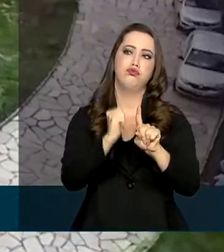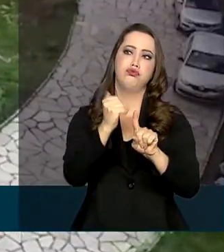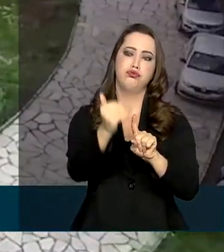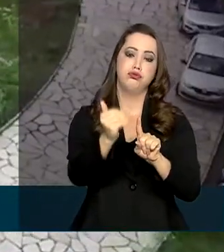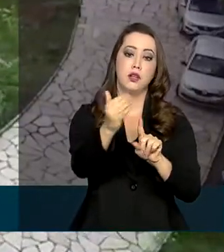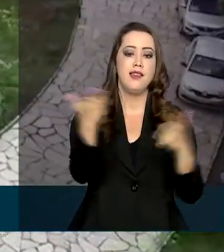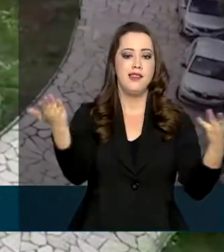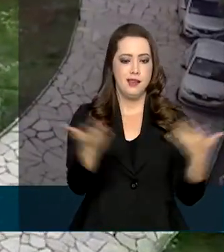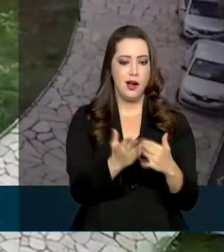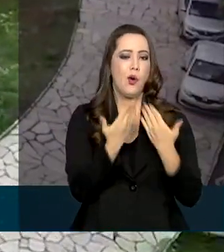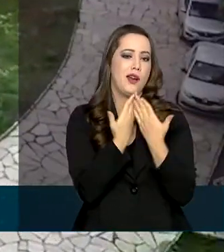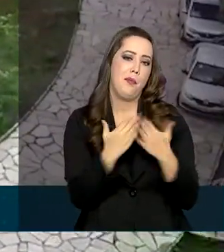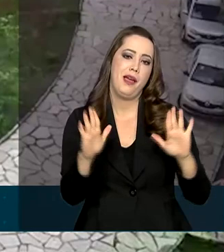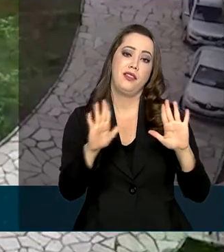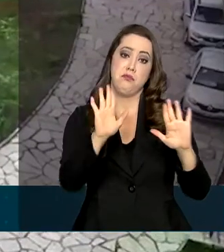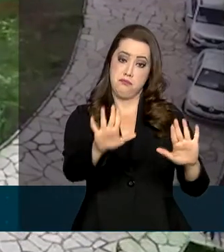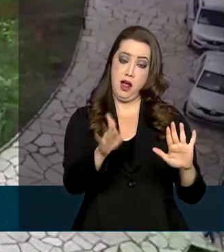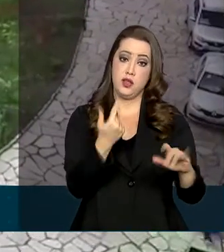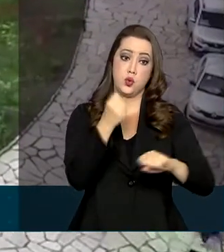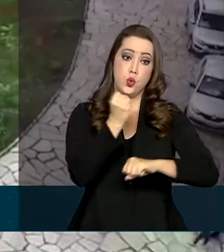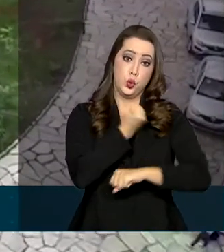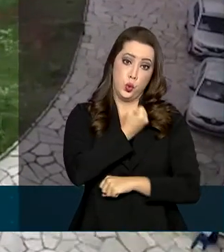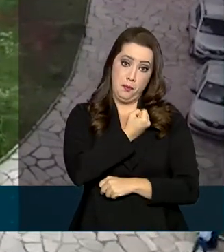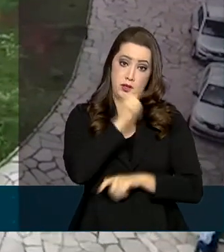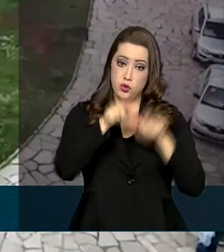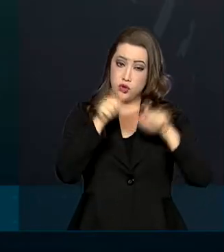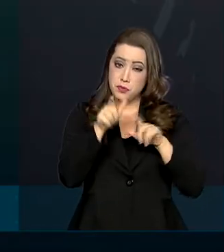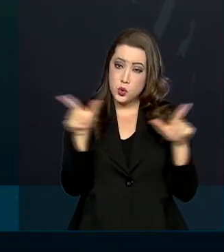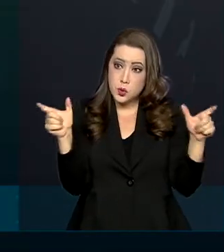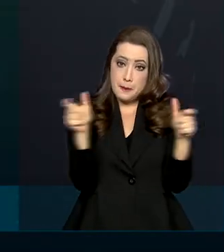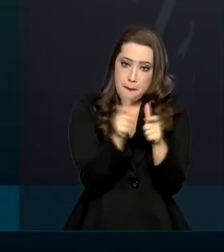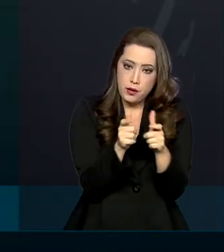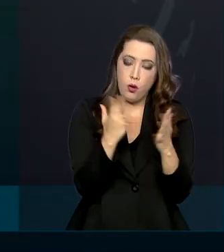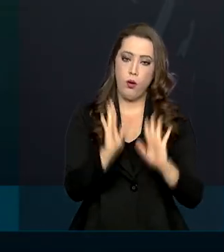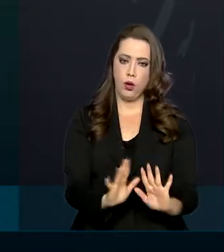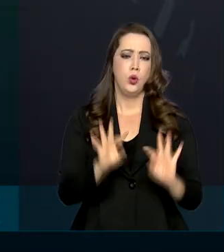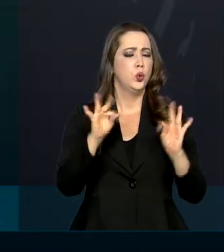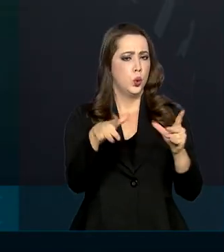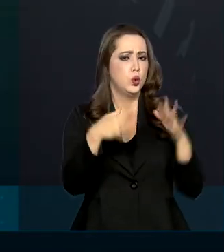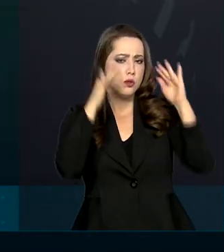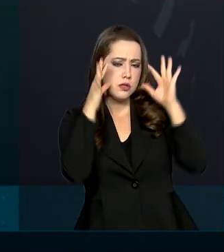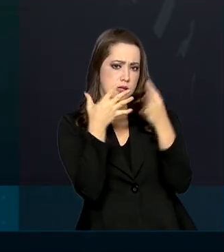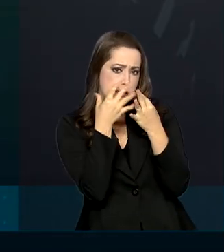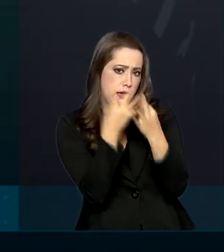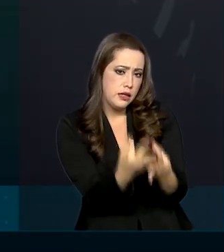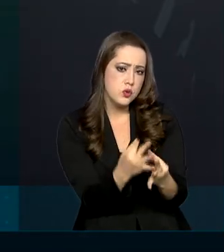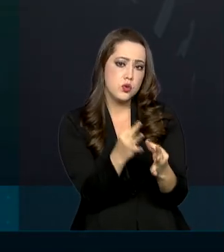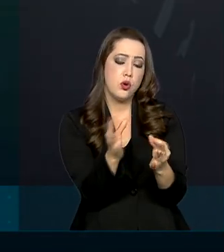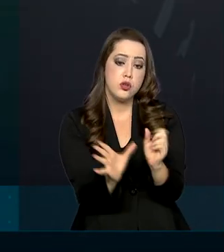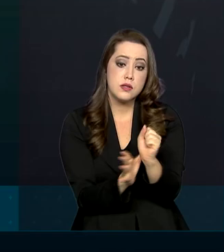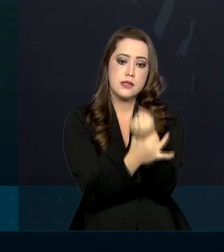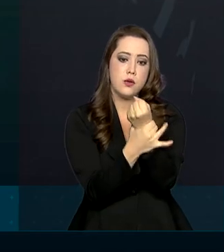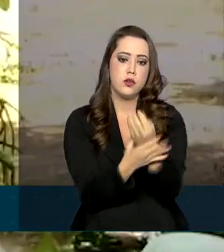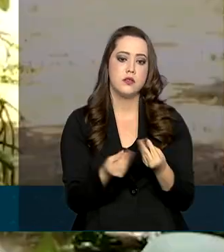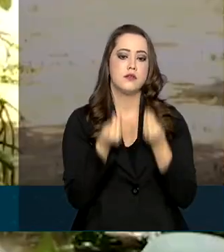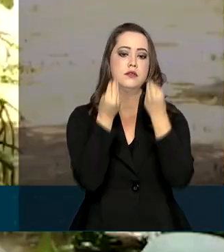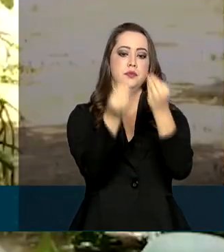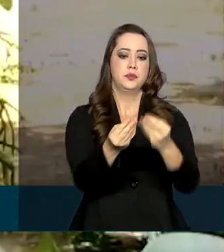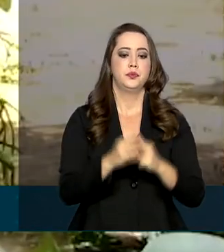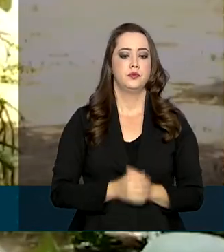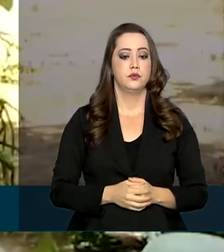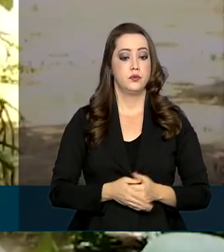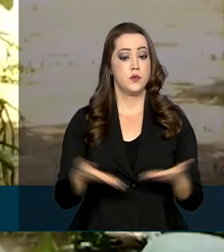capacidade limitada e com todas as recomendações para garantir a segurança dos hóspedes.